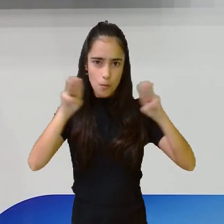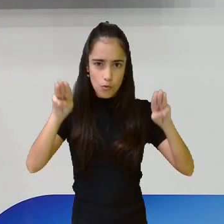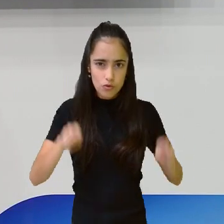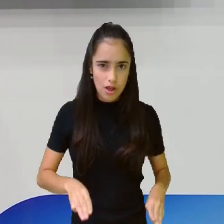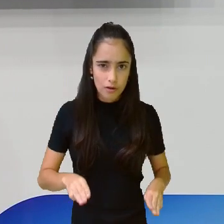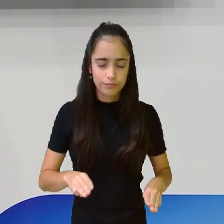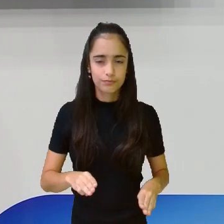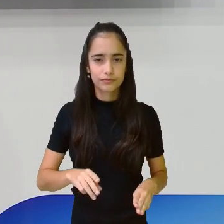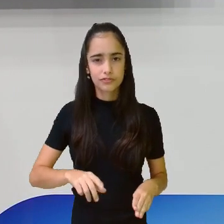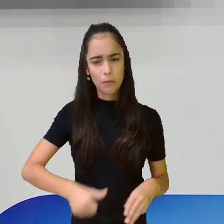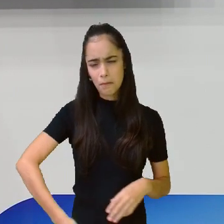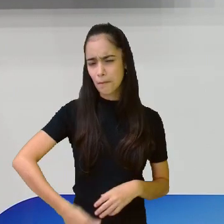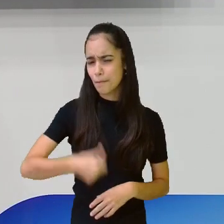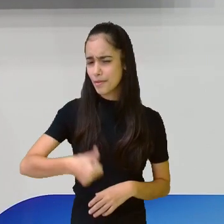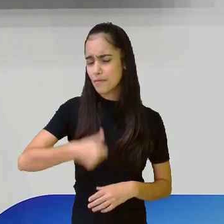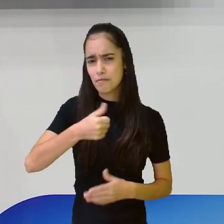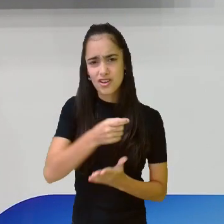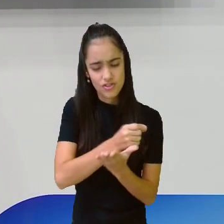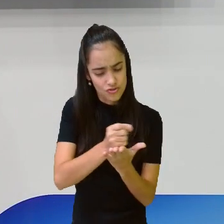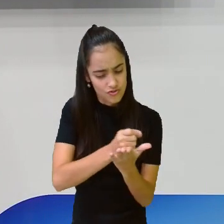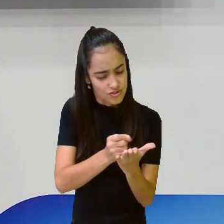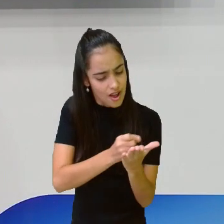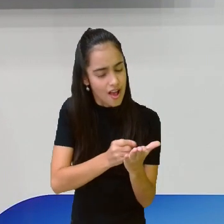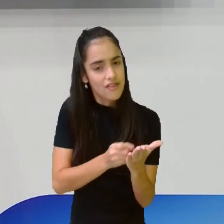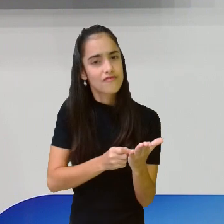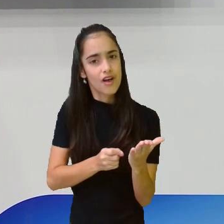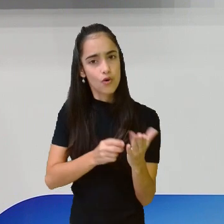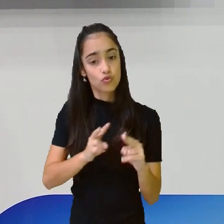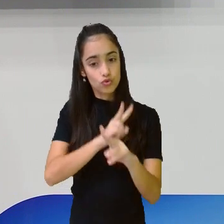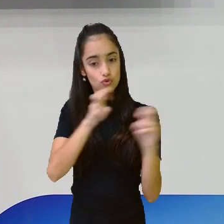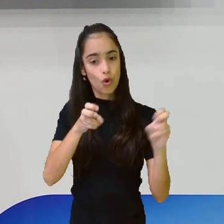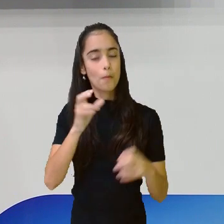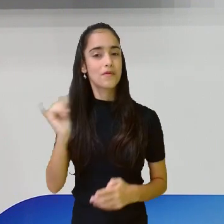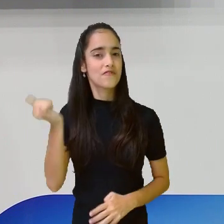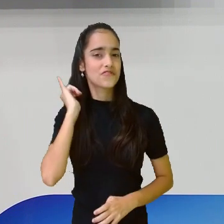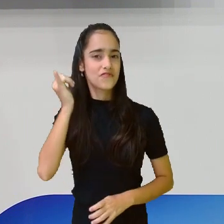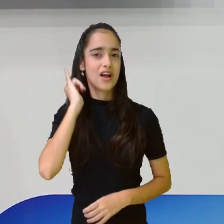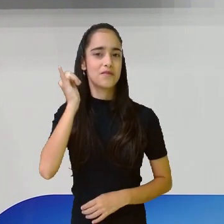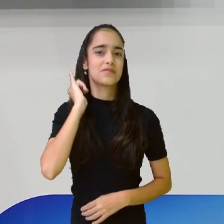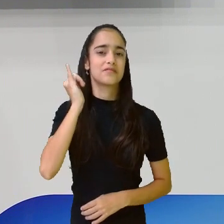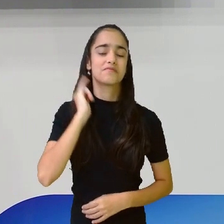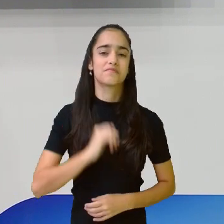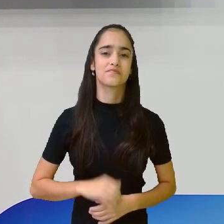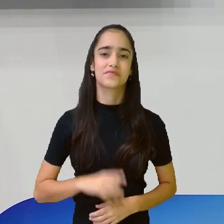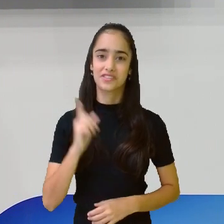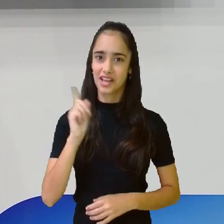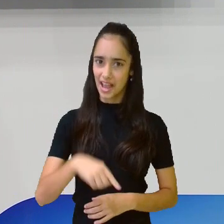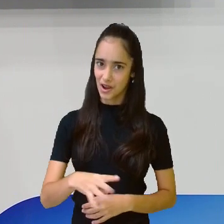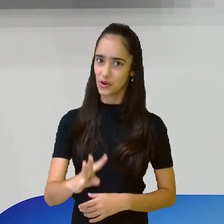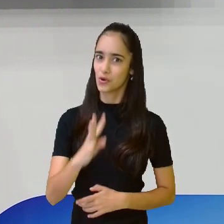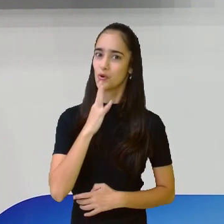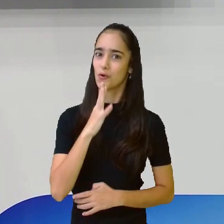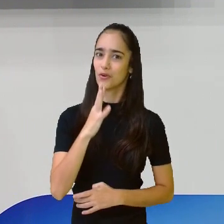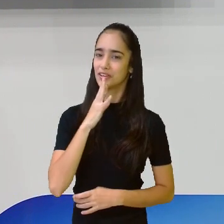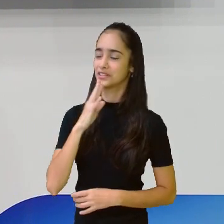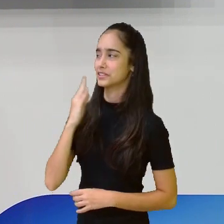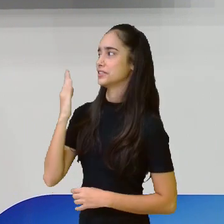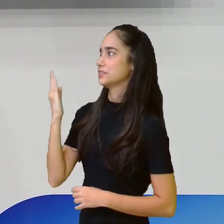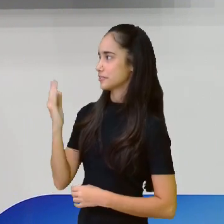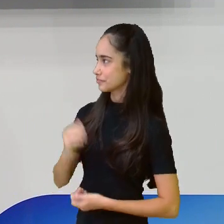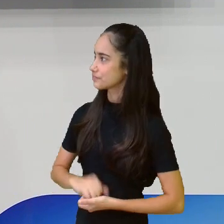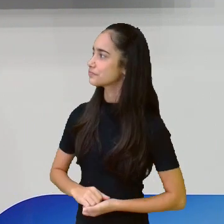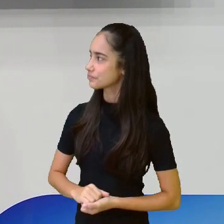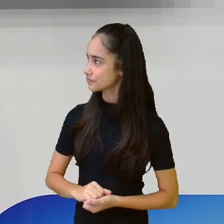escreveram sobre a fábula. O Esopo é bem conhecido e,